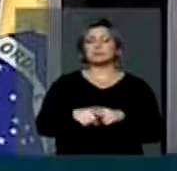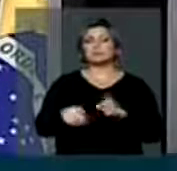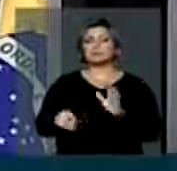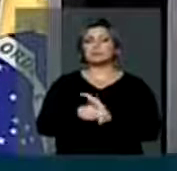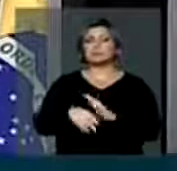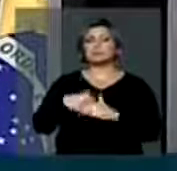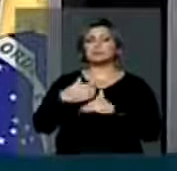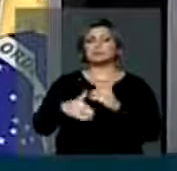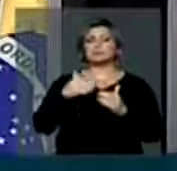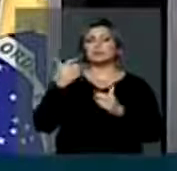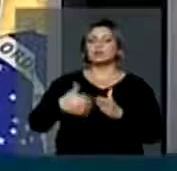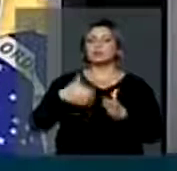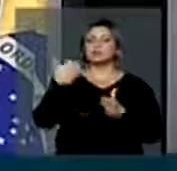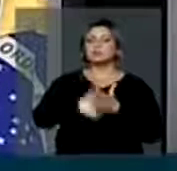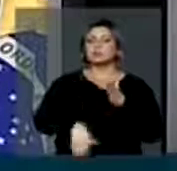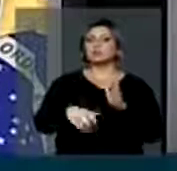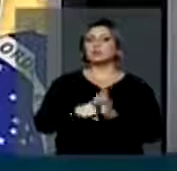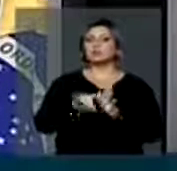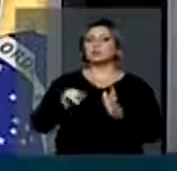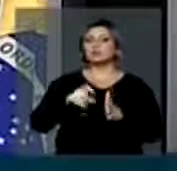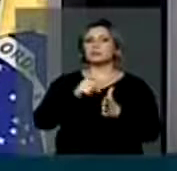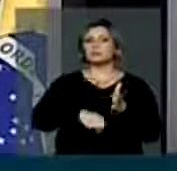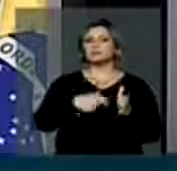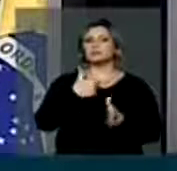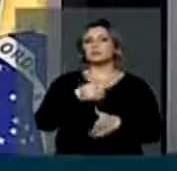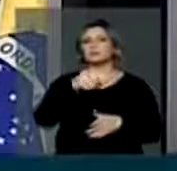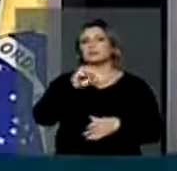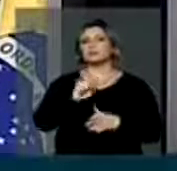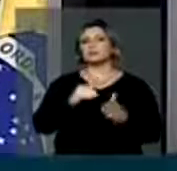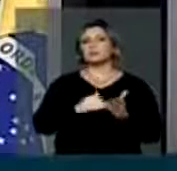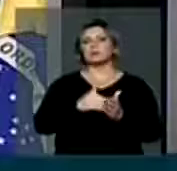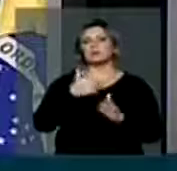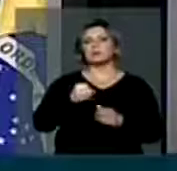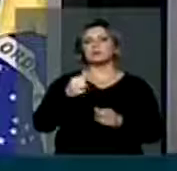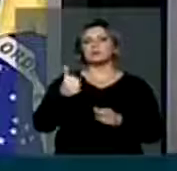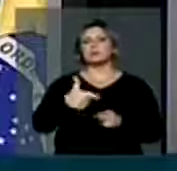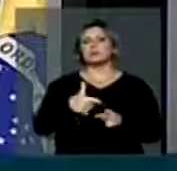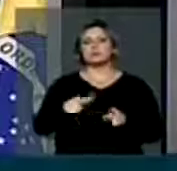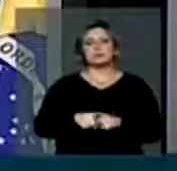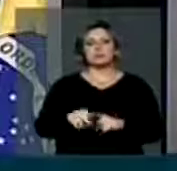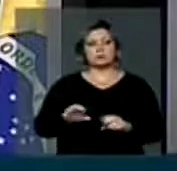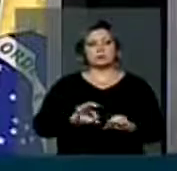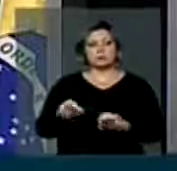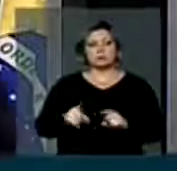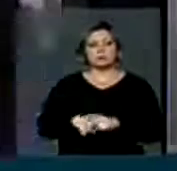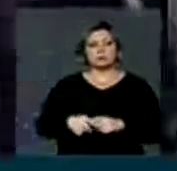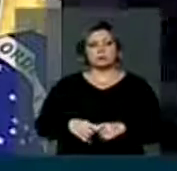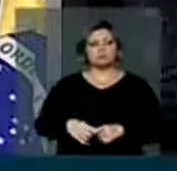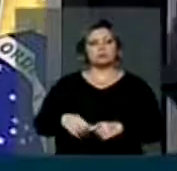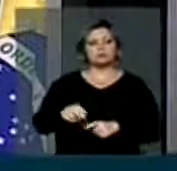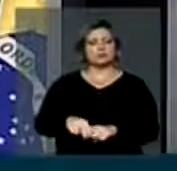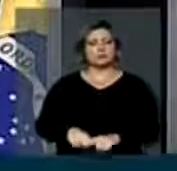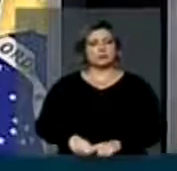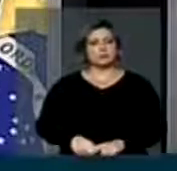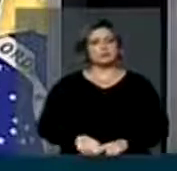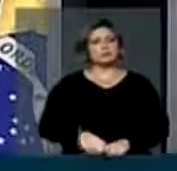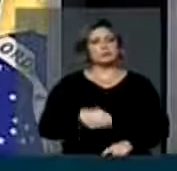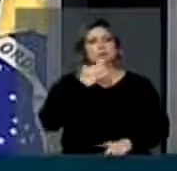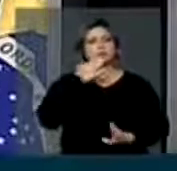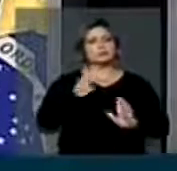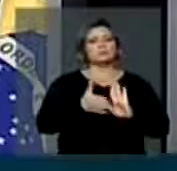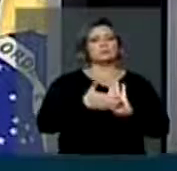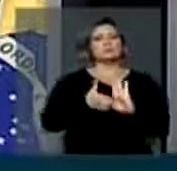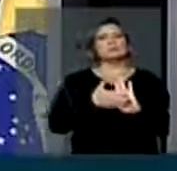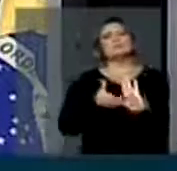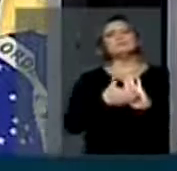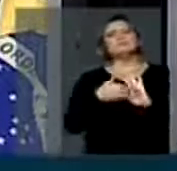fruto da desoneração tributária entre os anos 2008 a 2012. Desse modo, eu proponho,